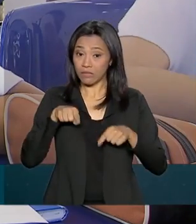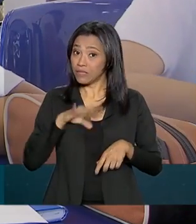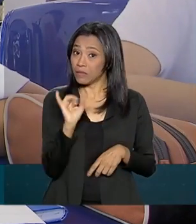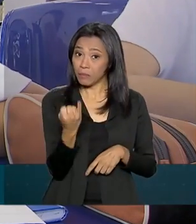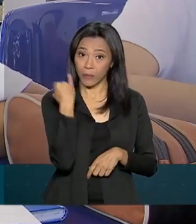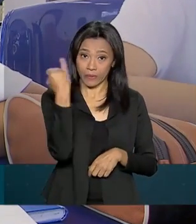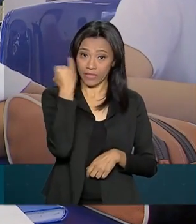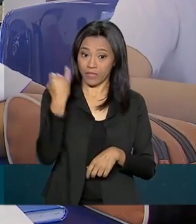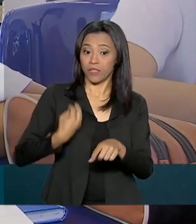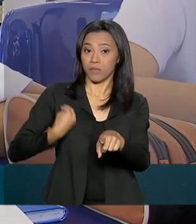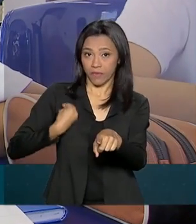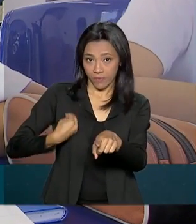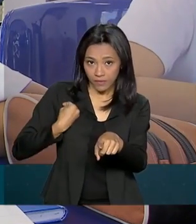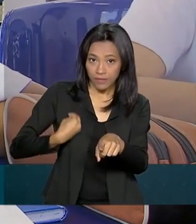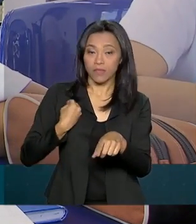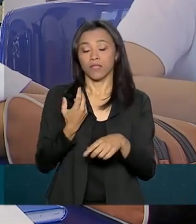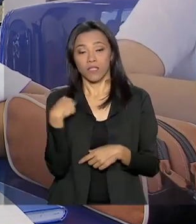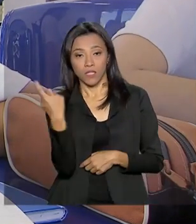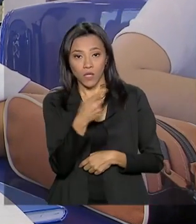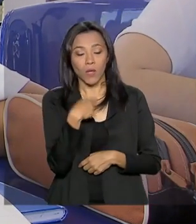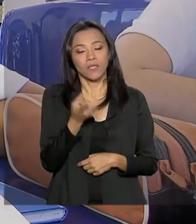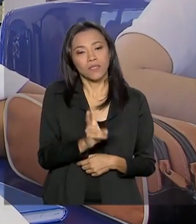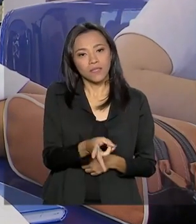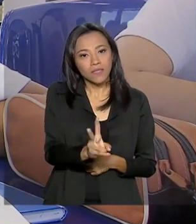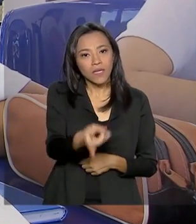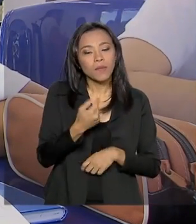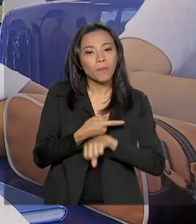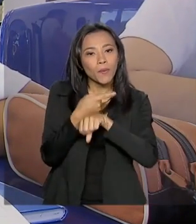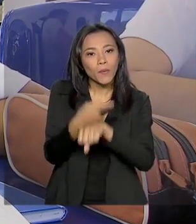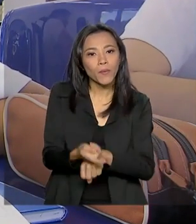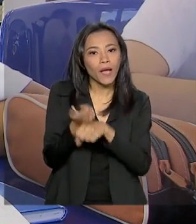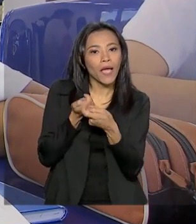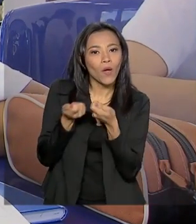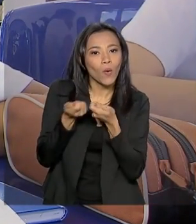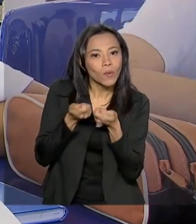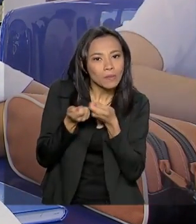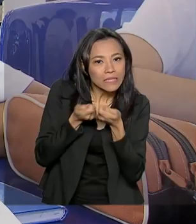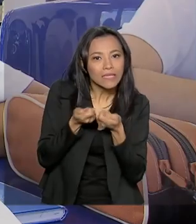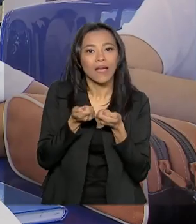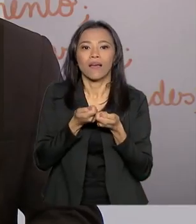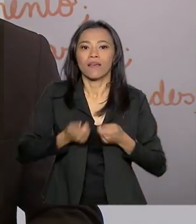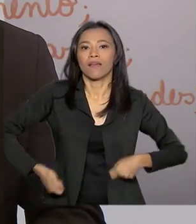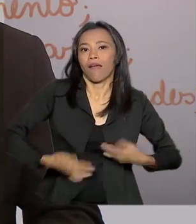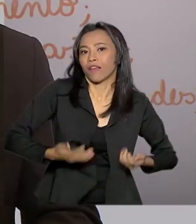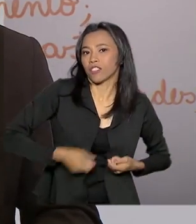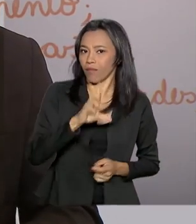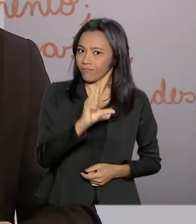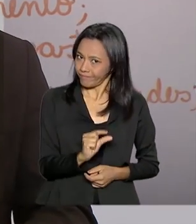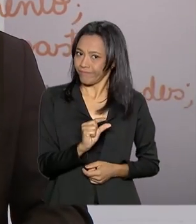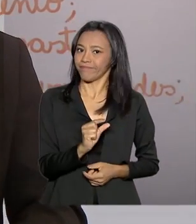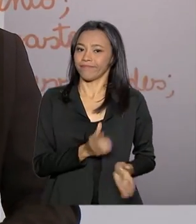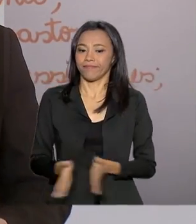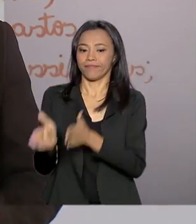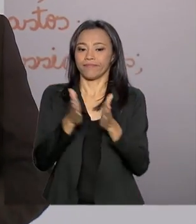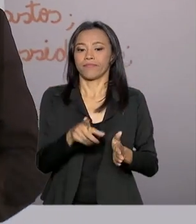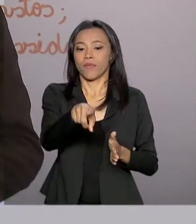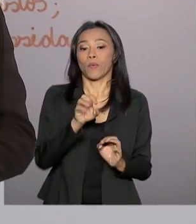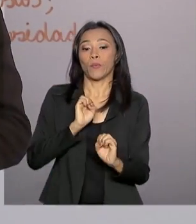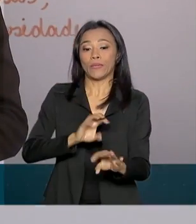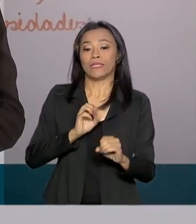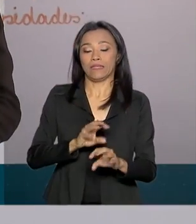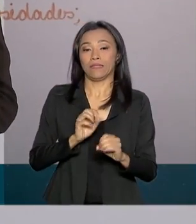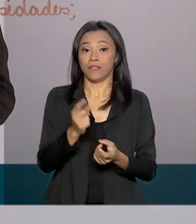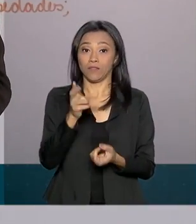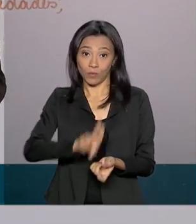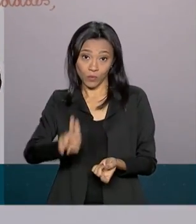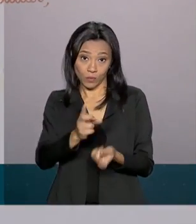na nossa vida e que nós sempre devemos procurar economizar e gastar menos. A educação financeira se tornou